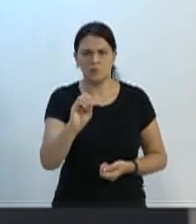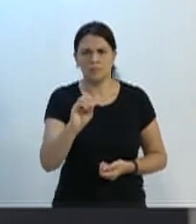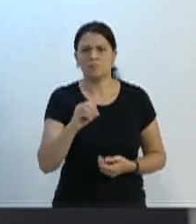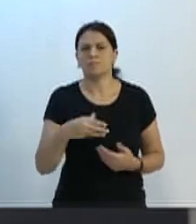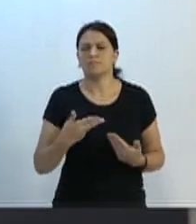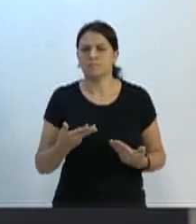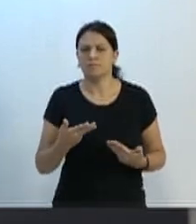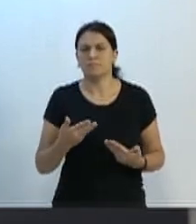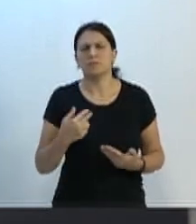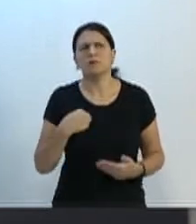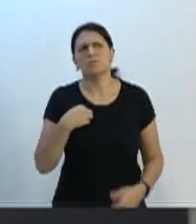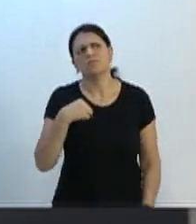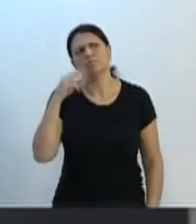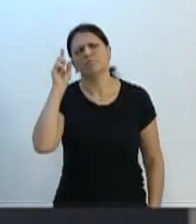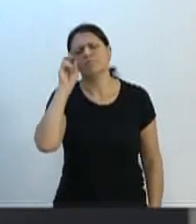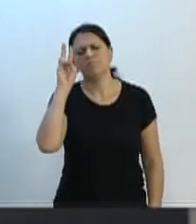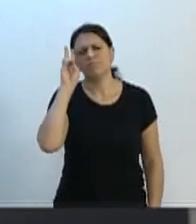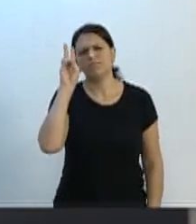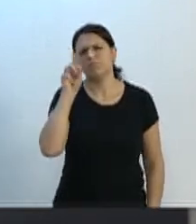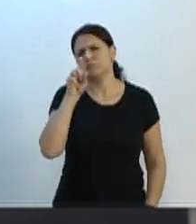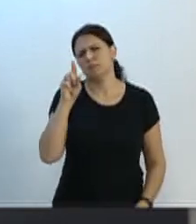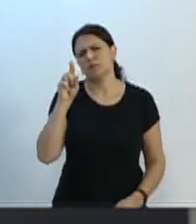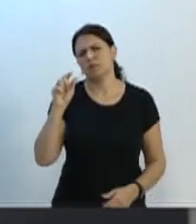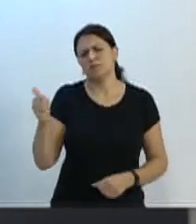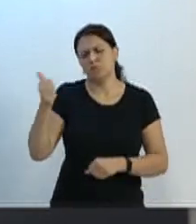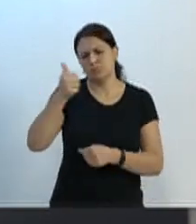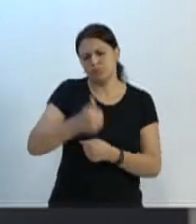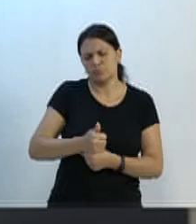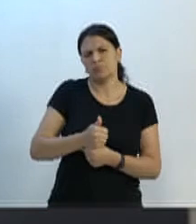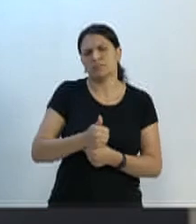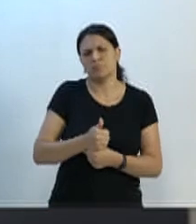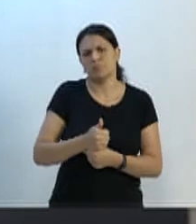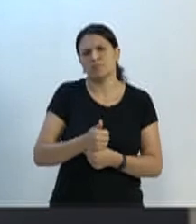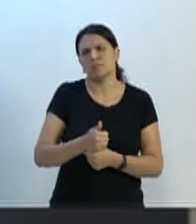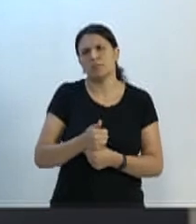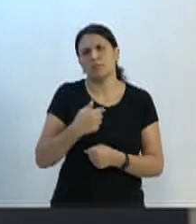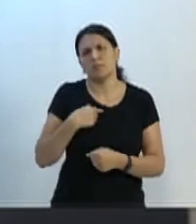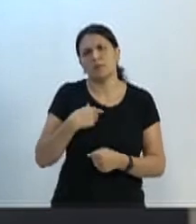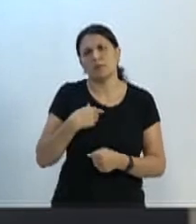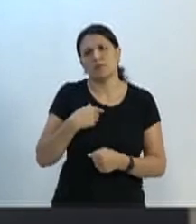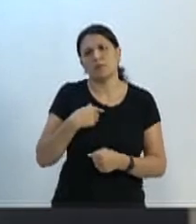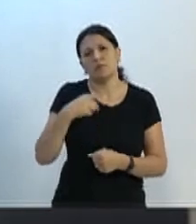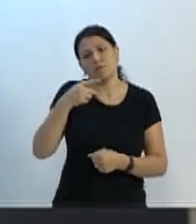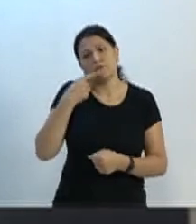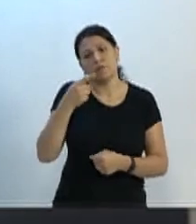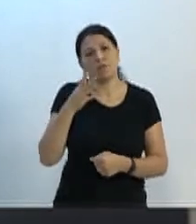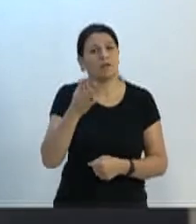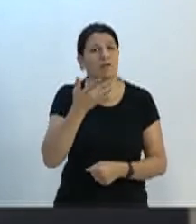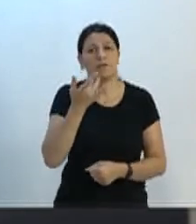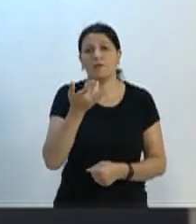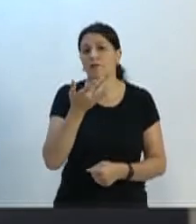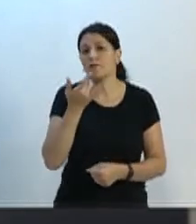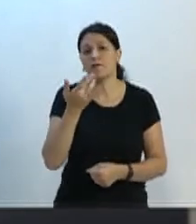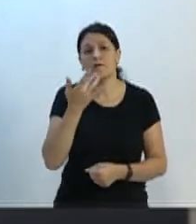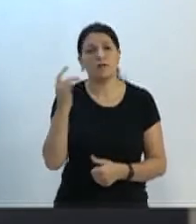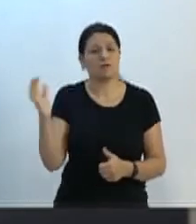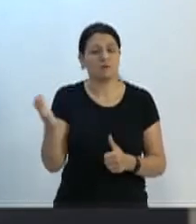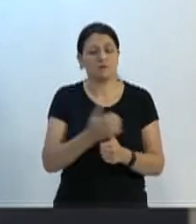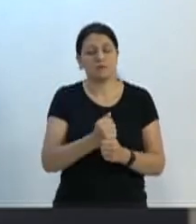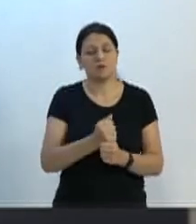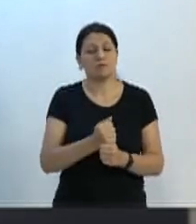Eu lembro que, quando o senhor assumiu, eu lhe preveni que não seria fácil substituir o vereador Adriano.